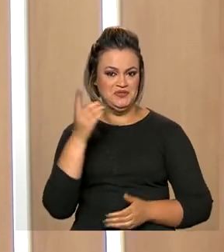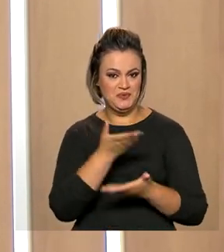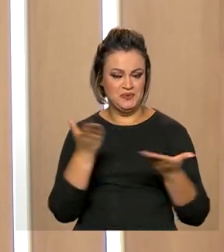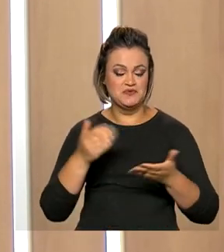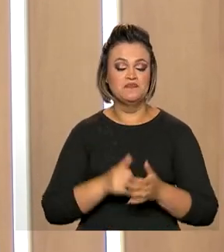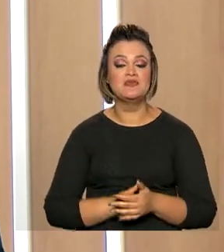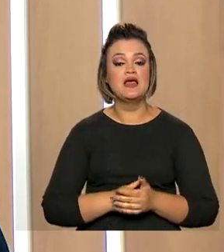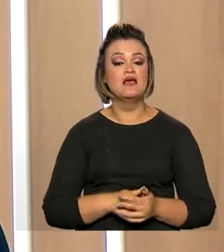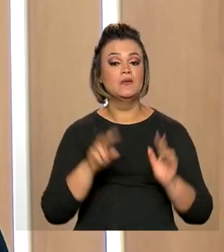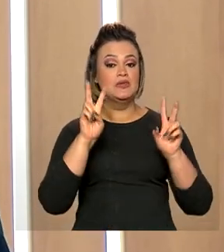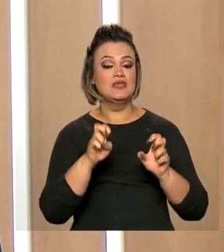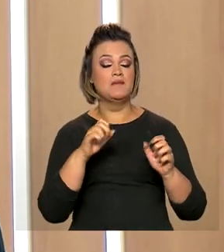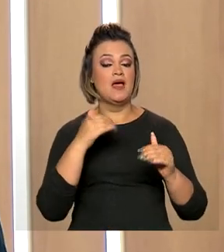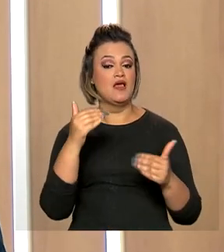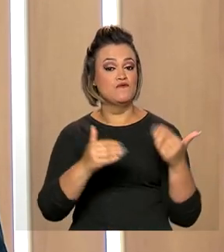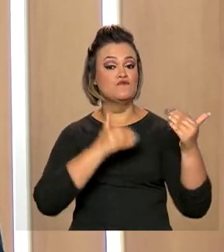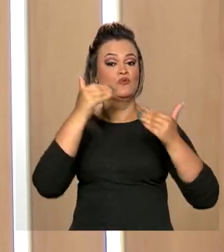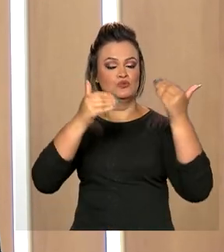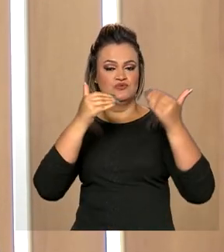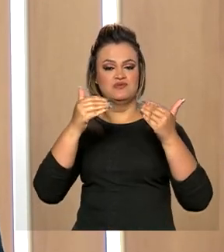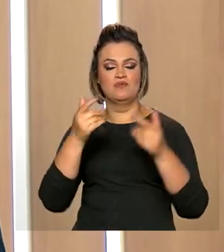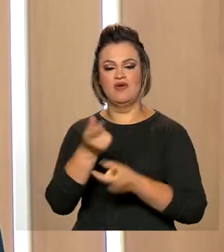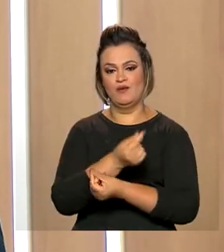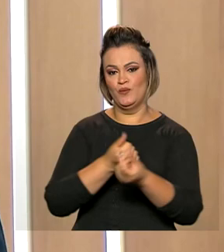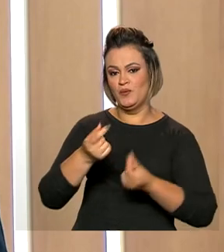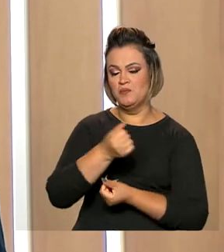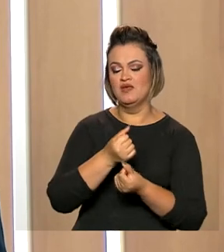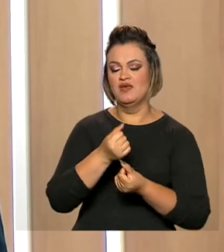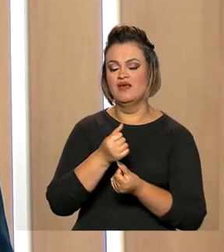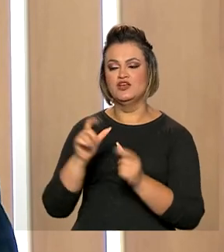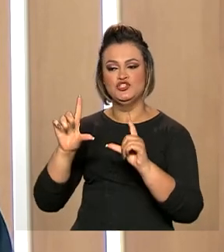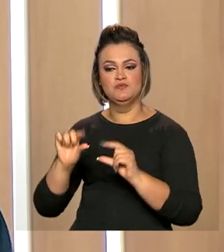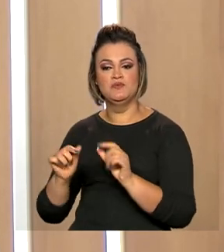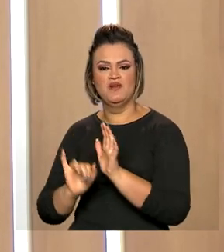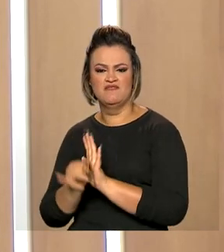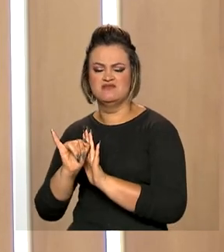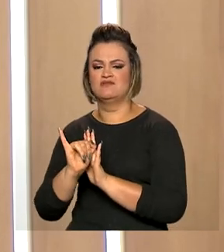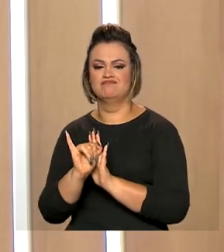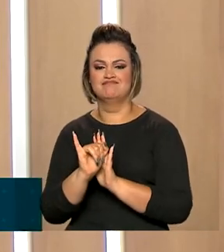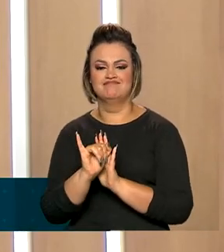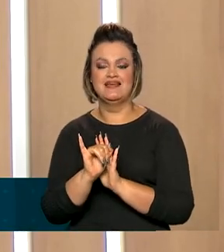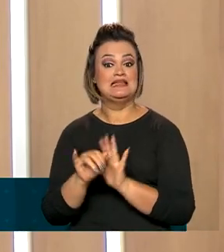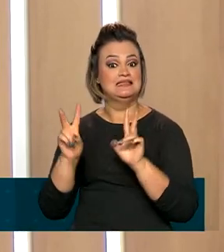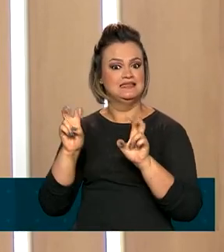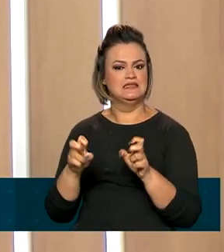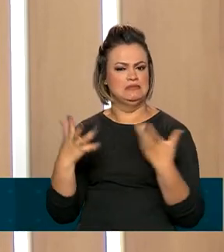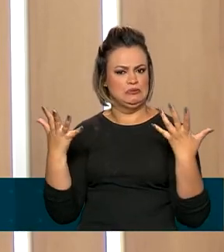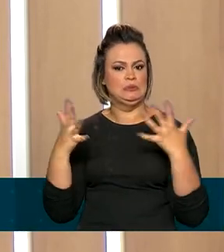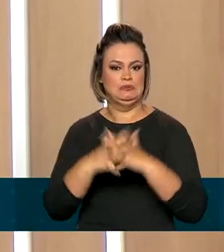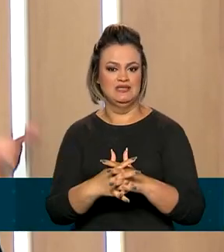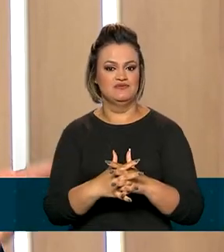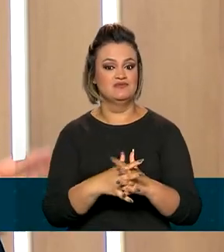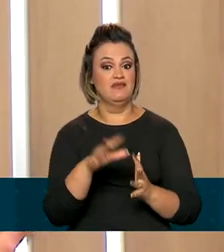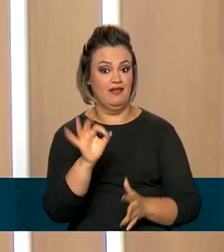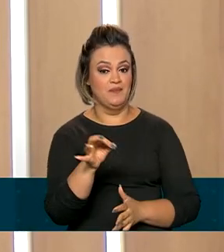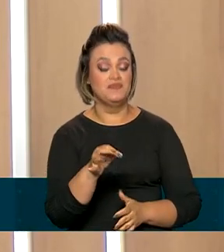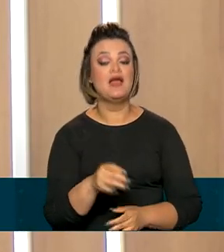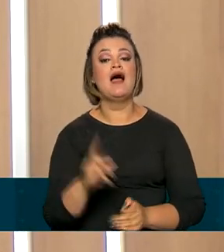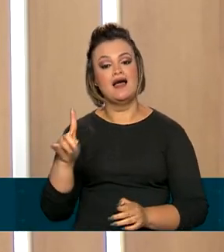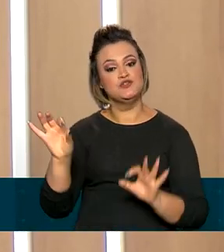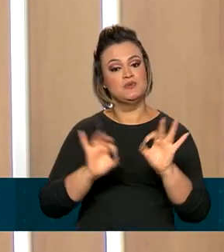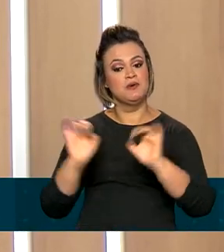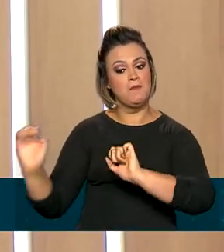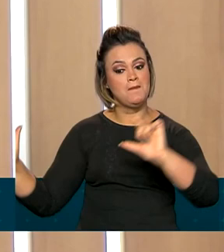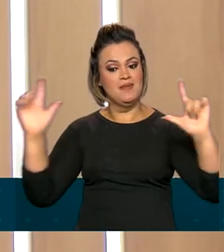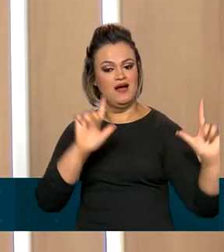todos. O nosso tema de hoje é o crescimento da economia e a inflação. E para tratar de um tema tão complexo, nós preparamos uma